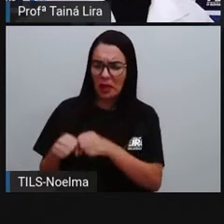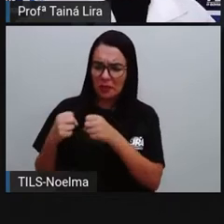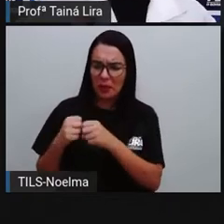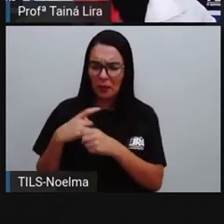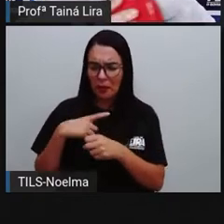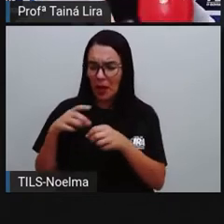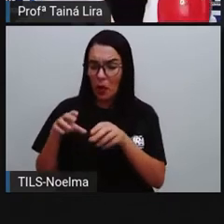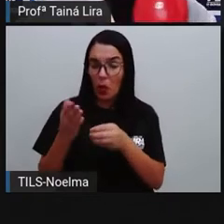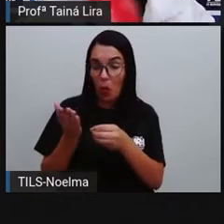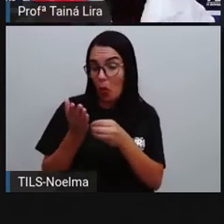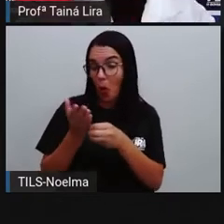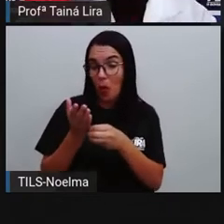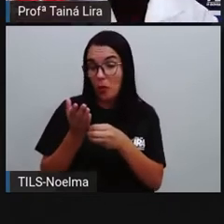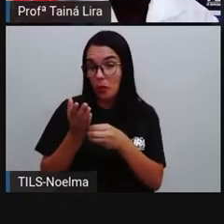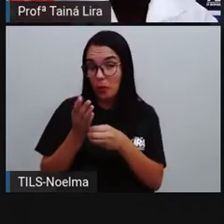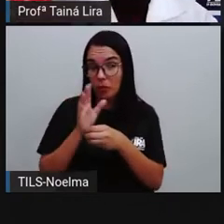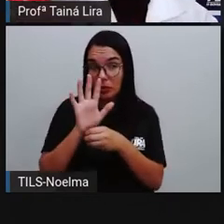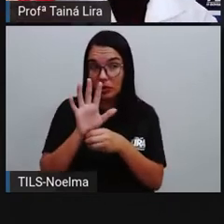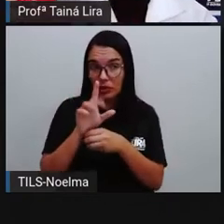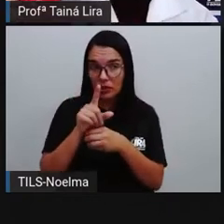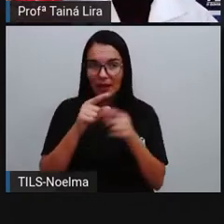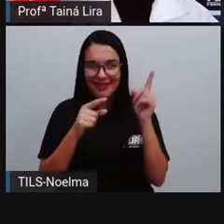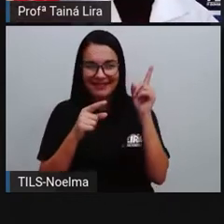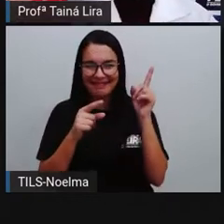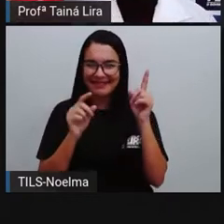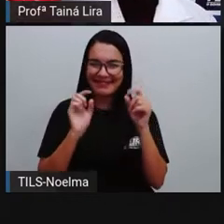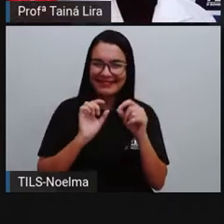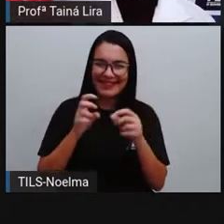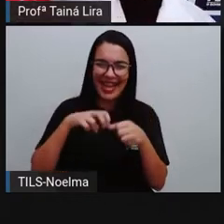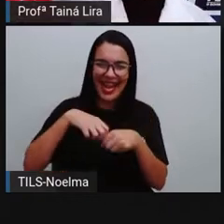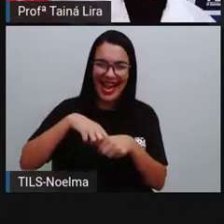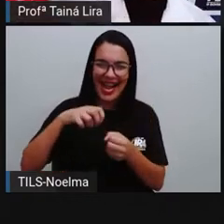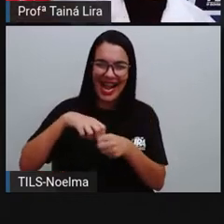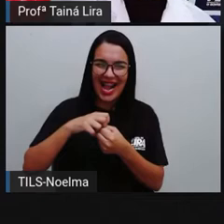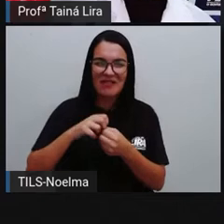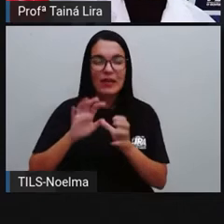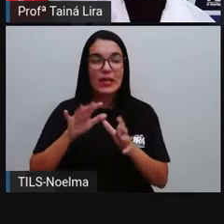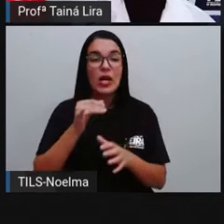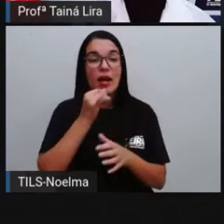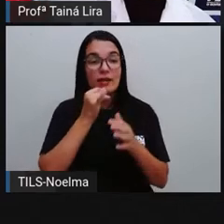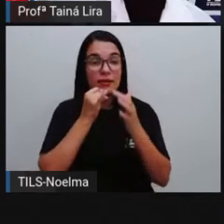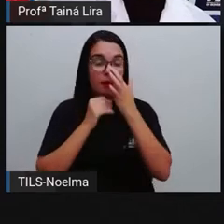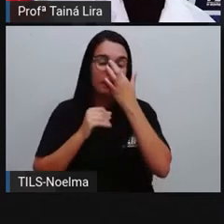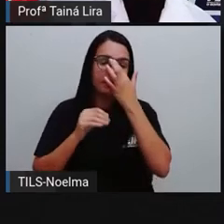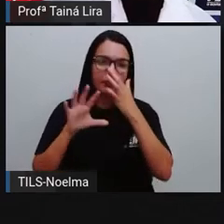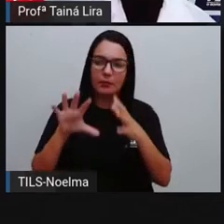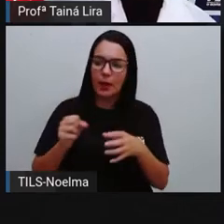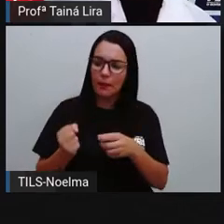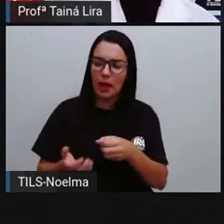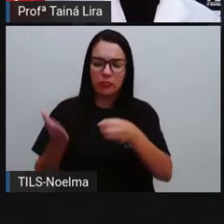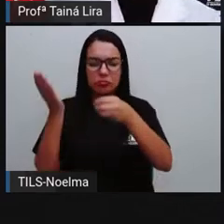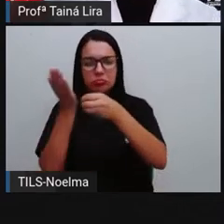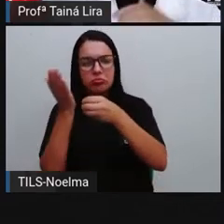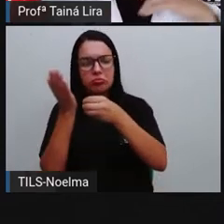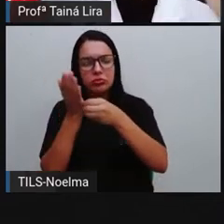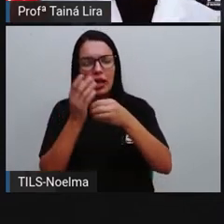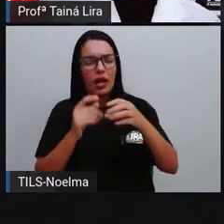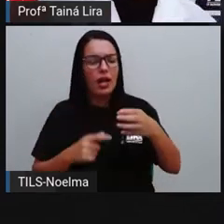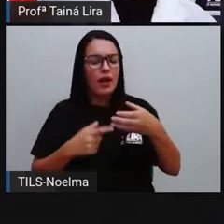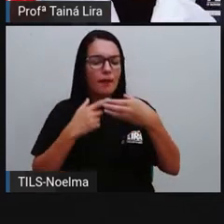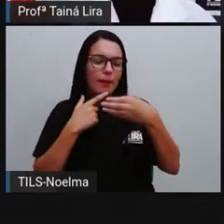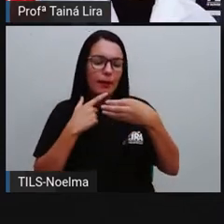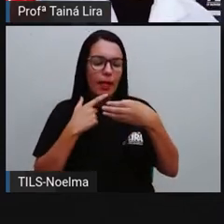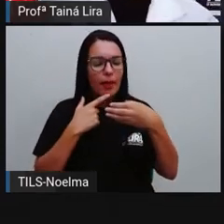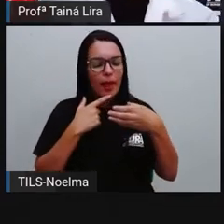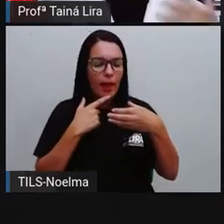taça, vou botar aqui, não é taça, é a garrafinha da pró, tá? Mas é só um exemplo, eu vou pegar ali a taça, botar ali na frente, falar alguma